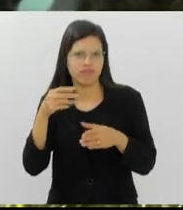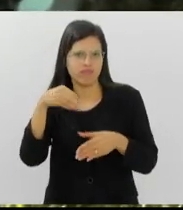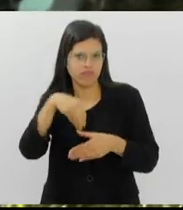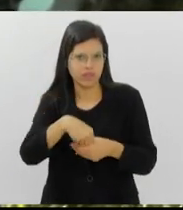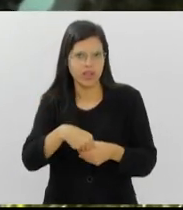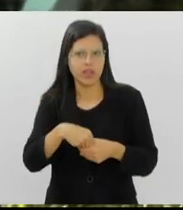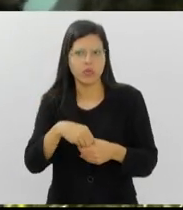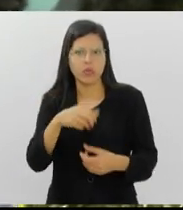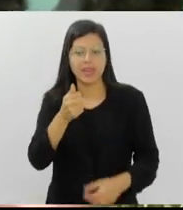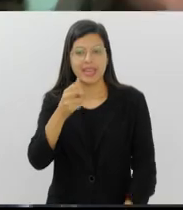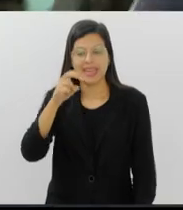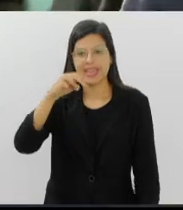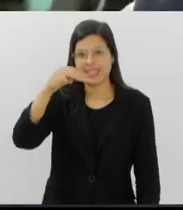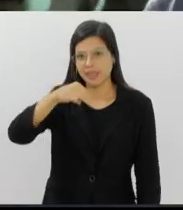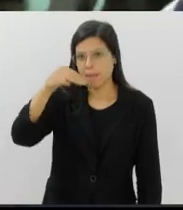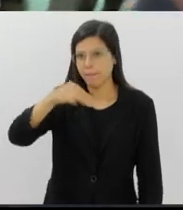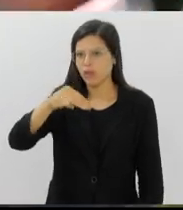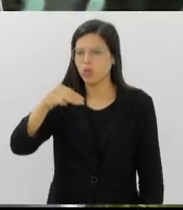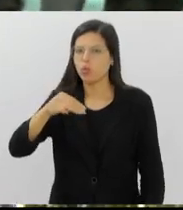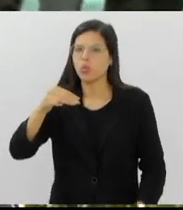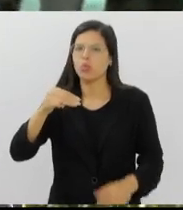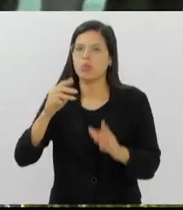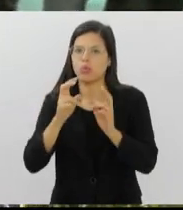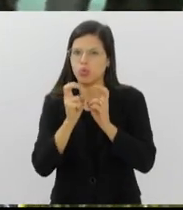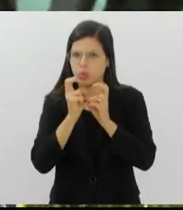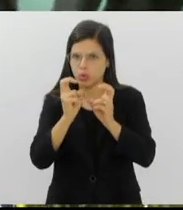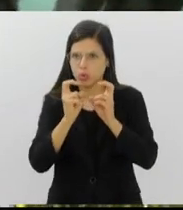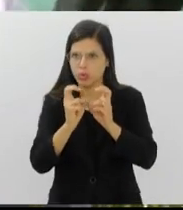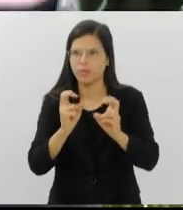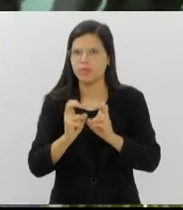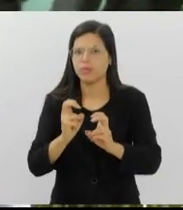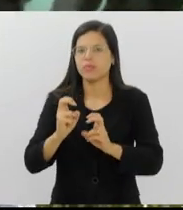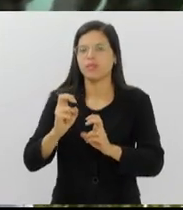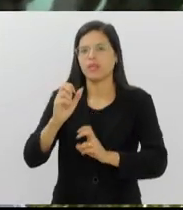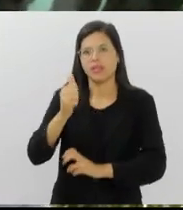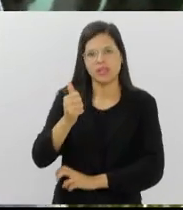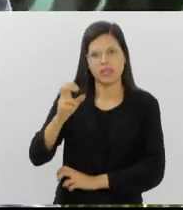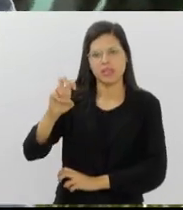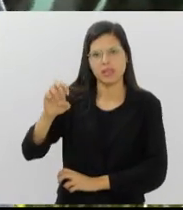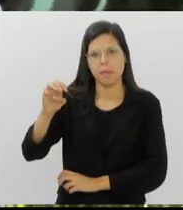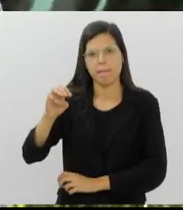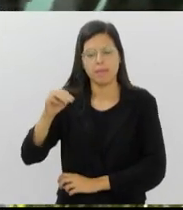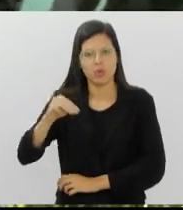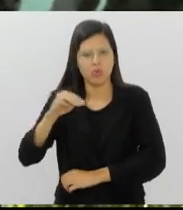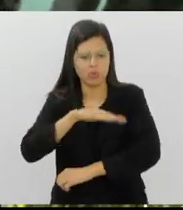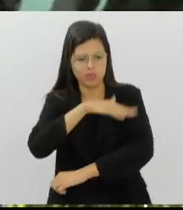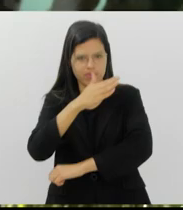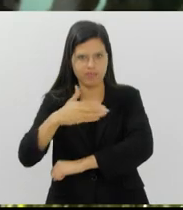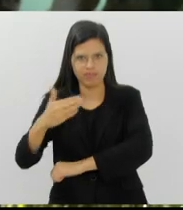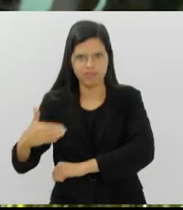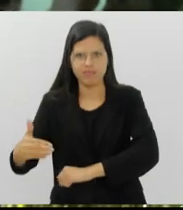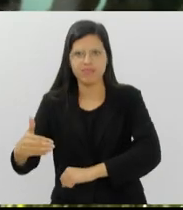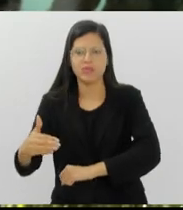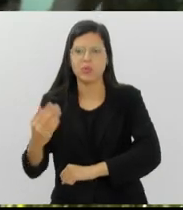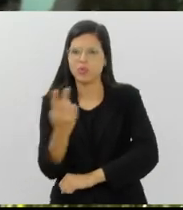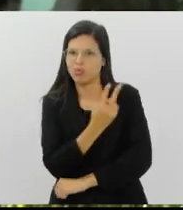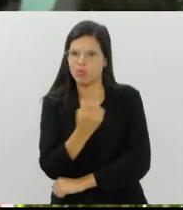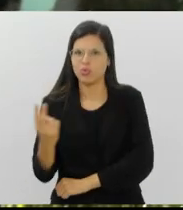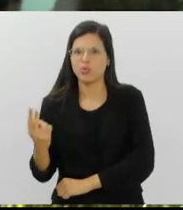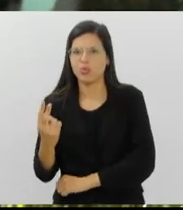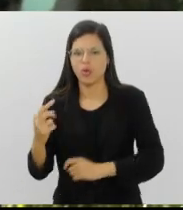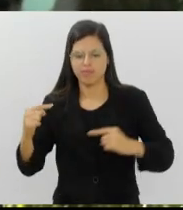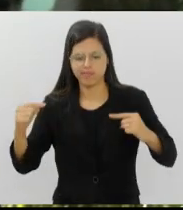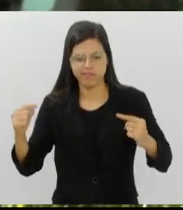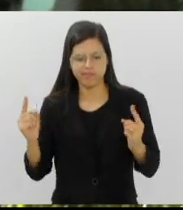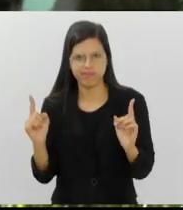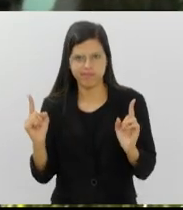minutos sai uma viagem aqui do Cosme Velho, e a cada 15 minutos sai uma viagem do Alto do Corcovado, eles se cruzam no meio do caminho, e tem uma